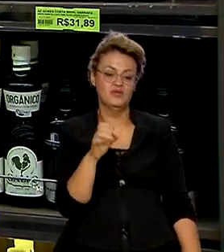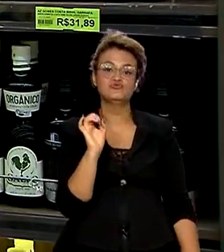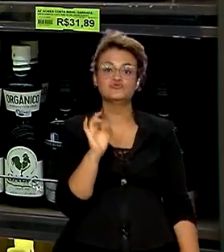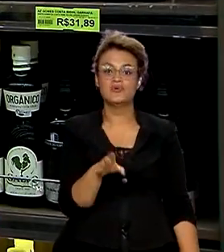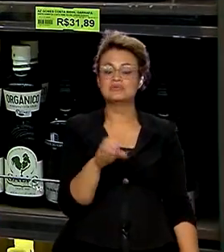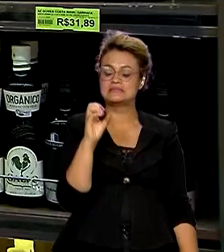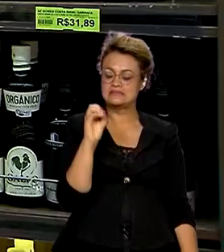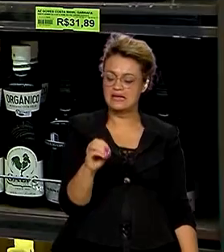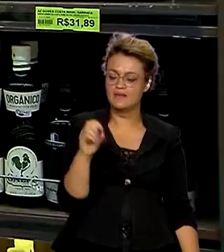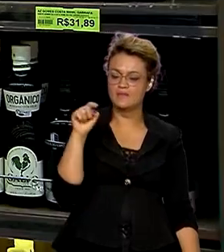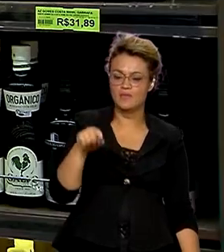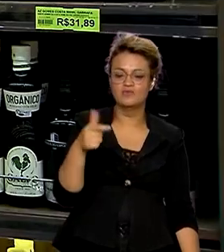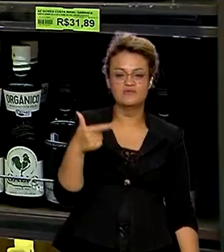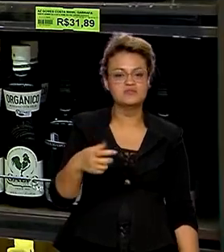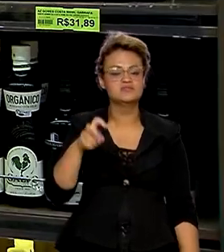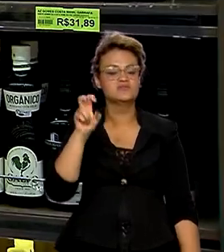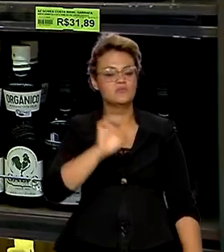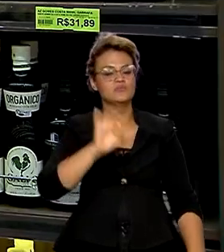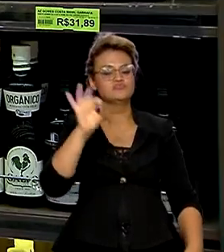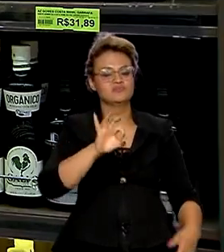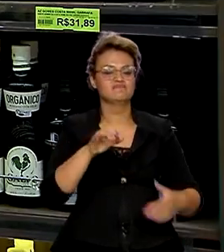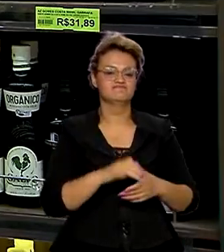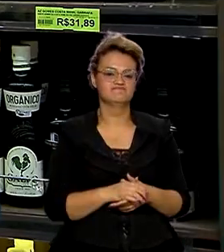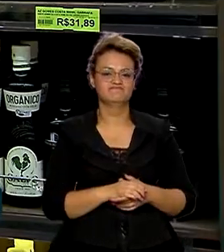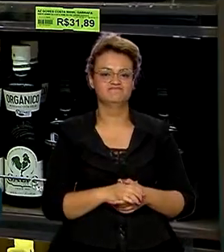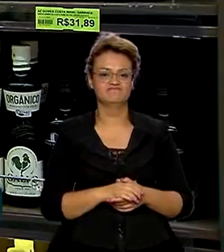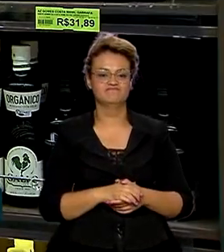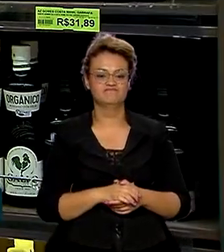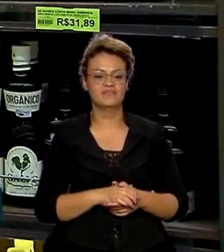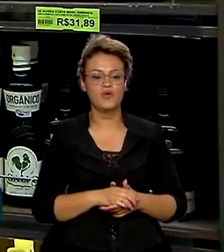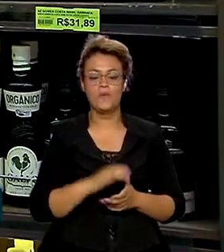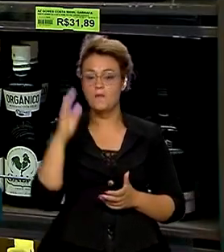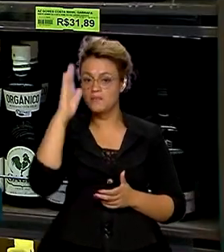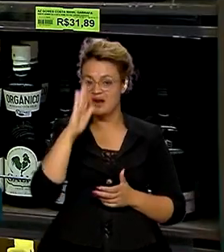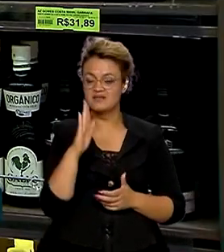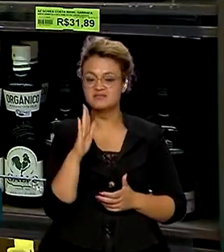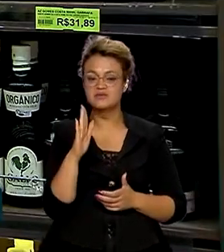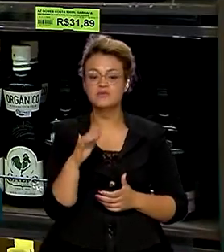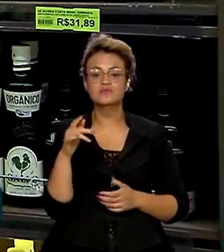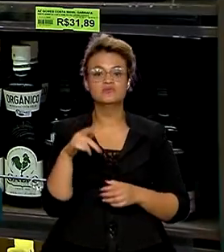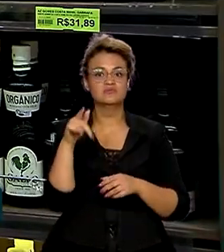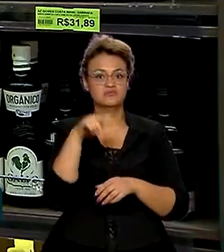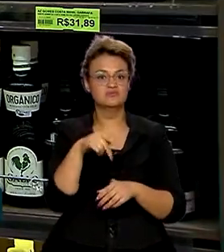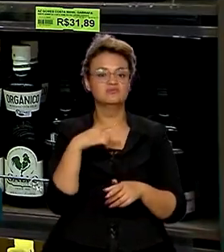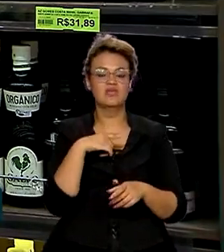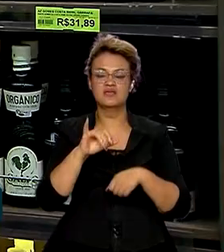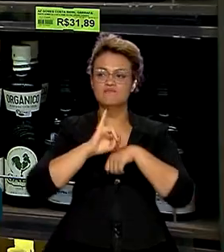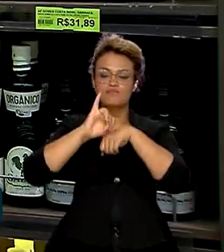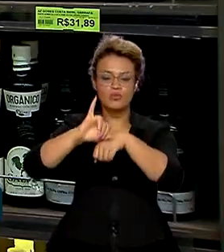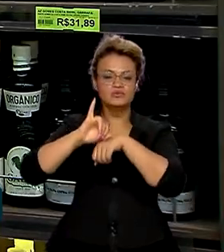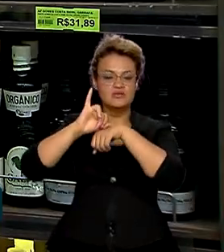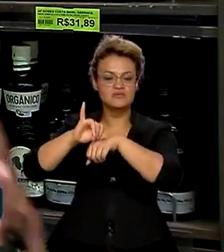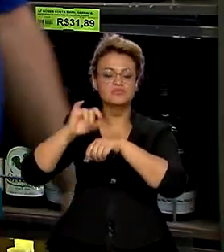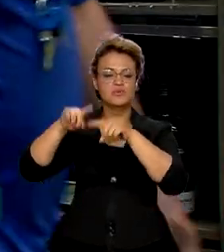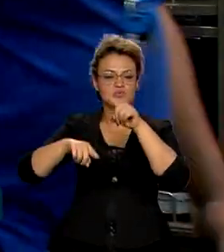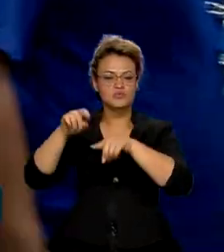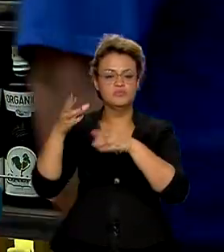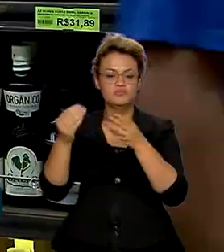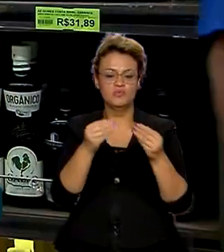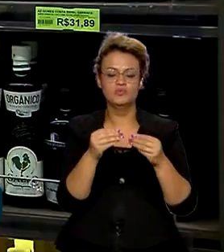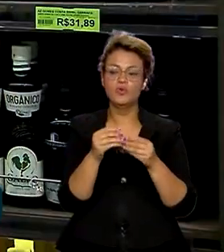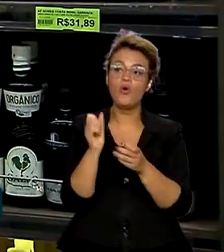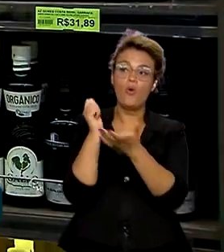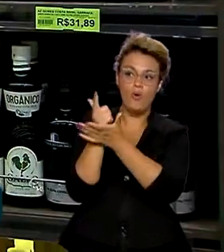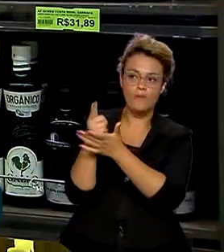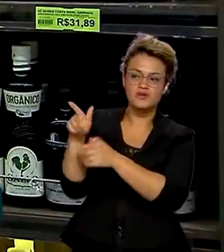0,25% do consumo nacional. O Brasil é o segundo maior importador do produto. Compra de outros